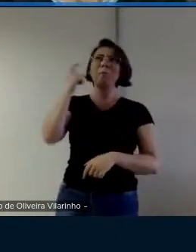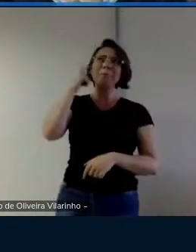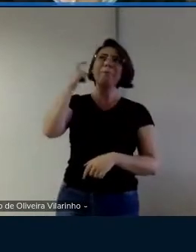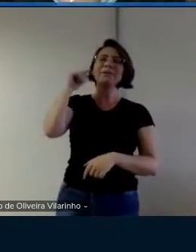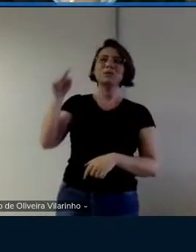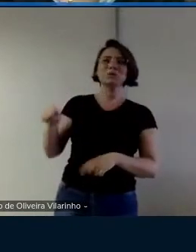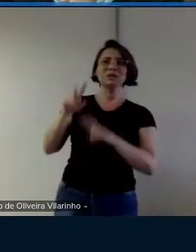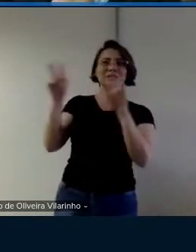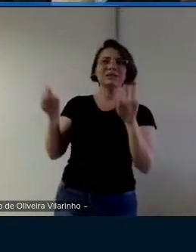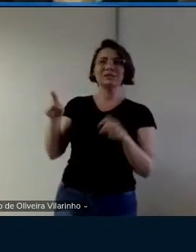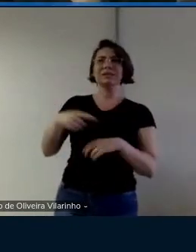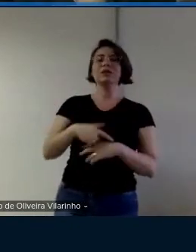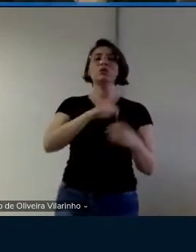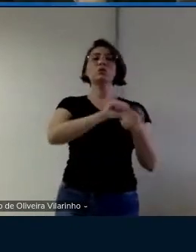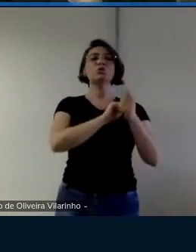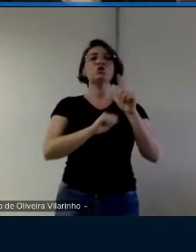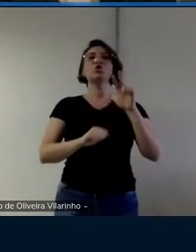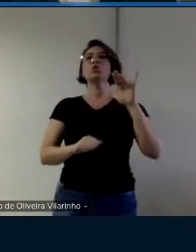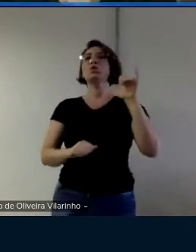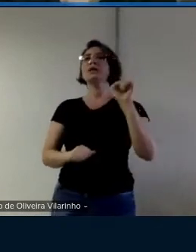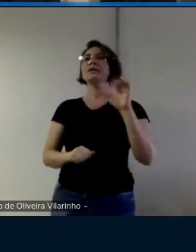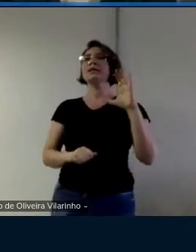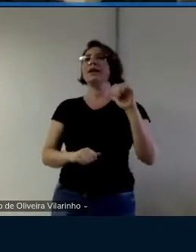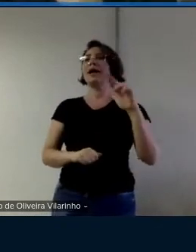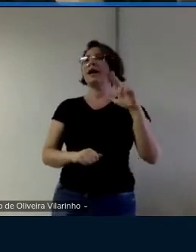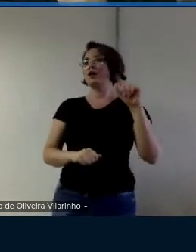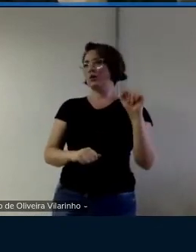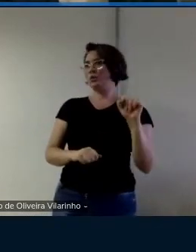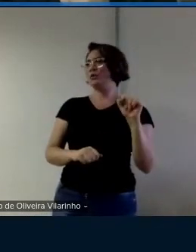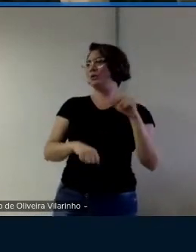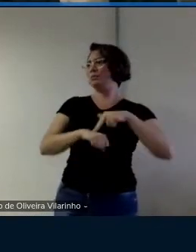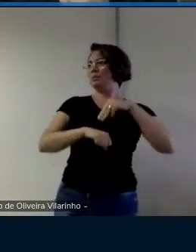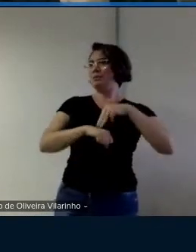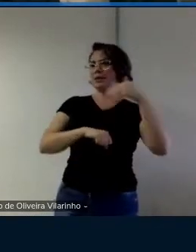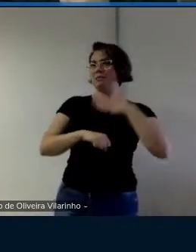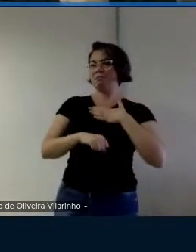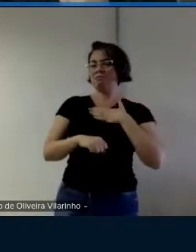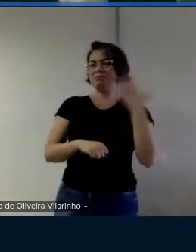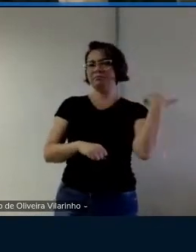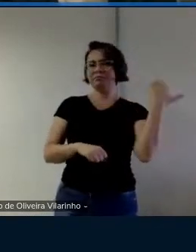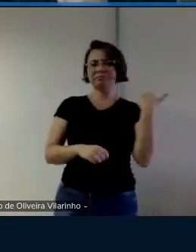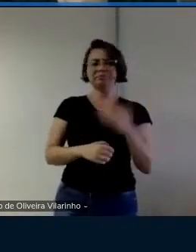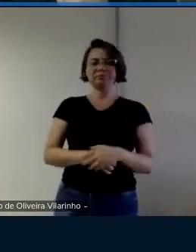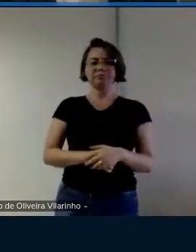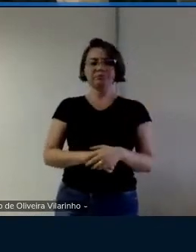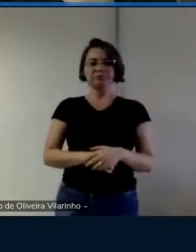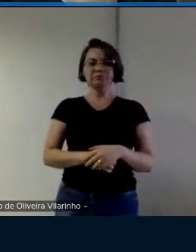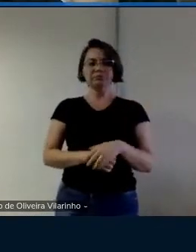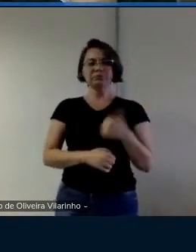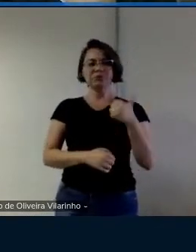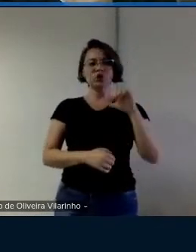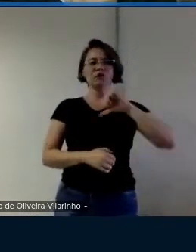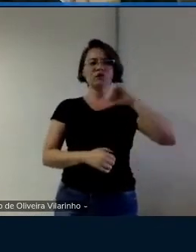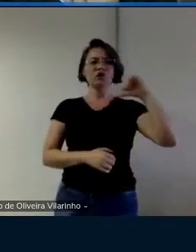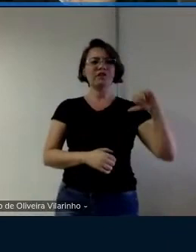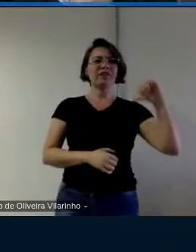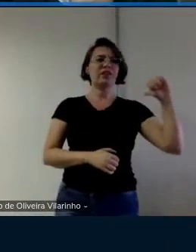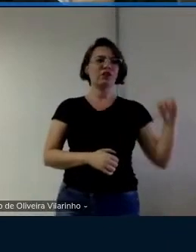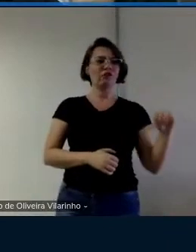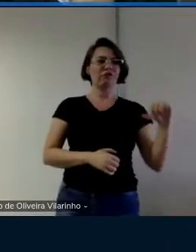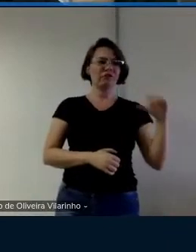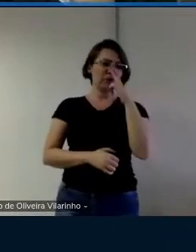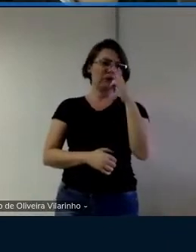fiz junto com Luiz Carlos foi até 99 até